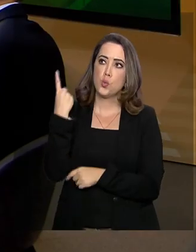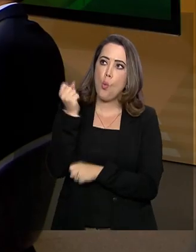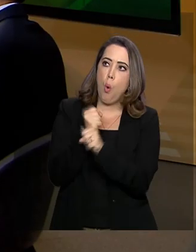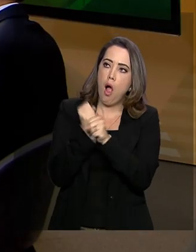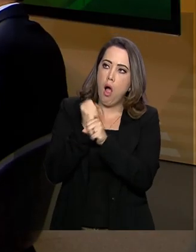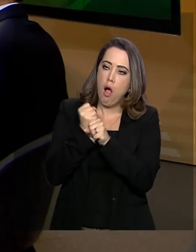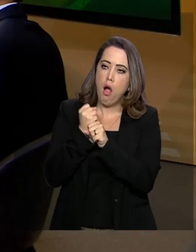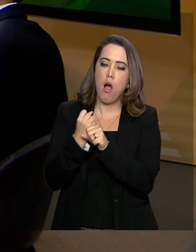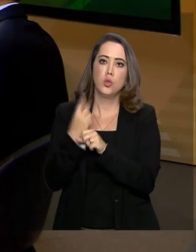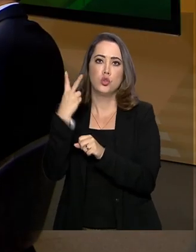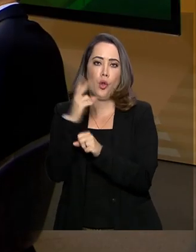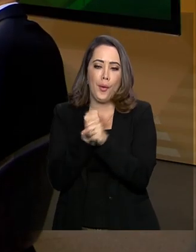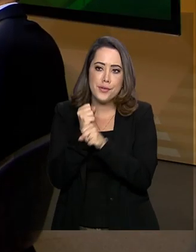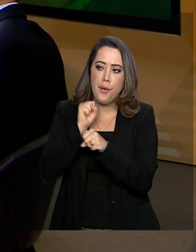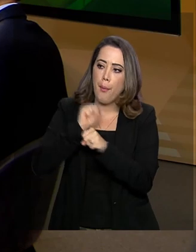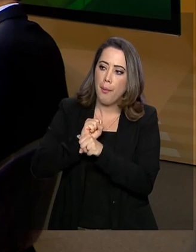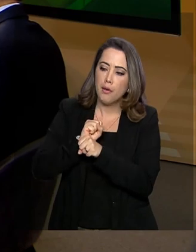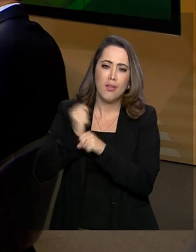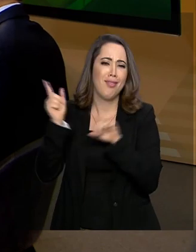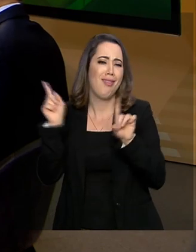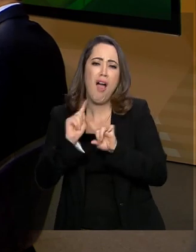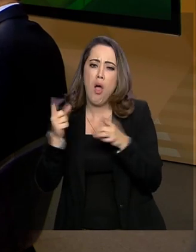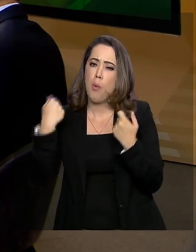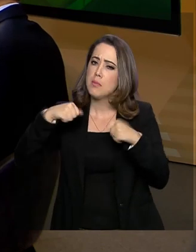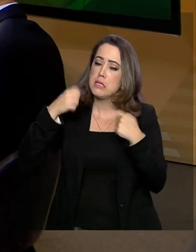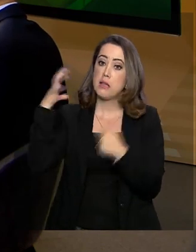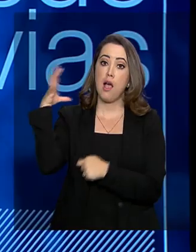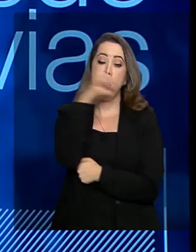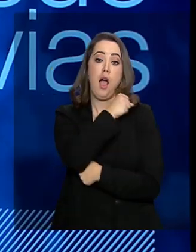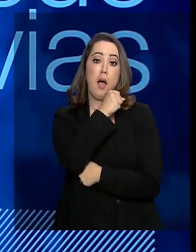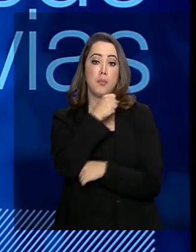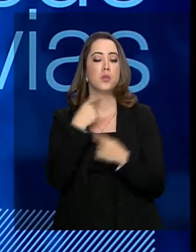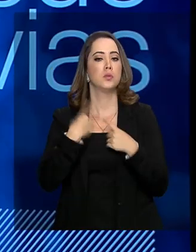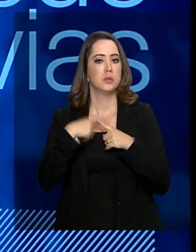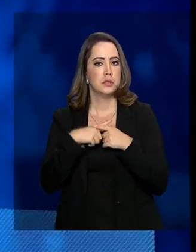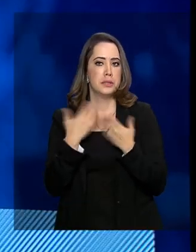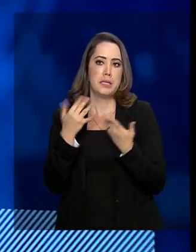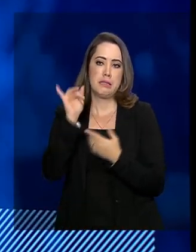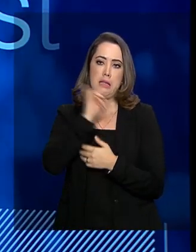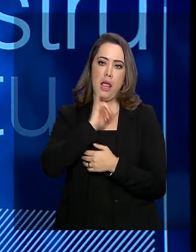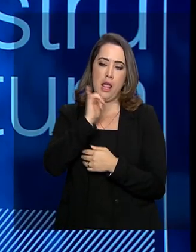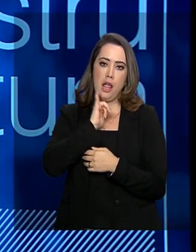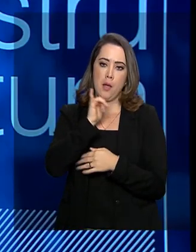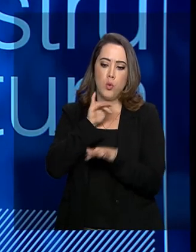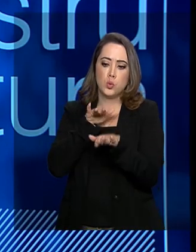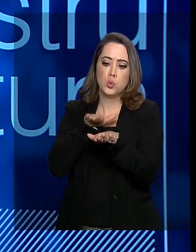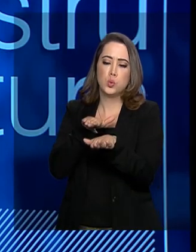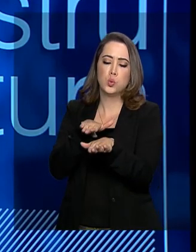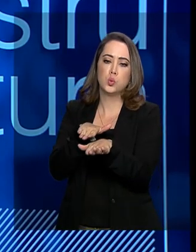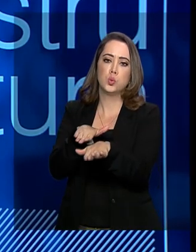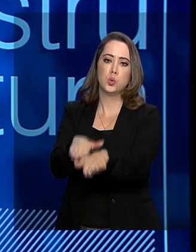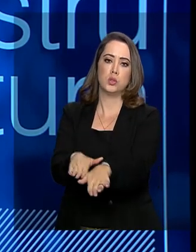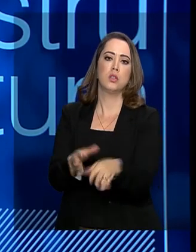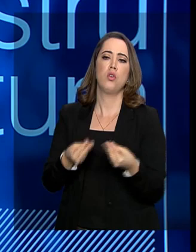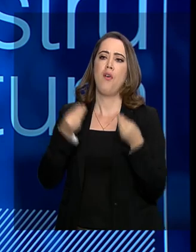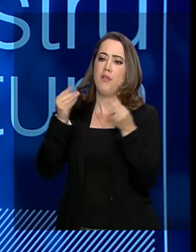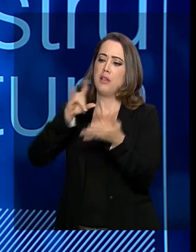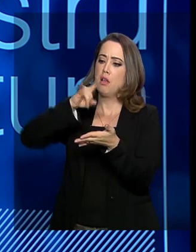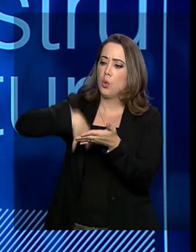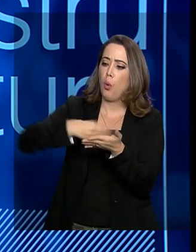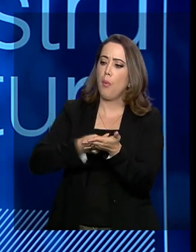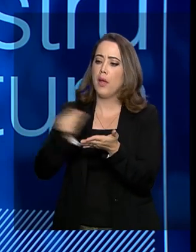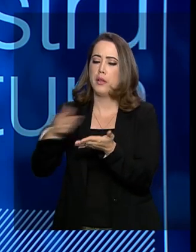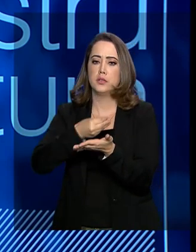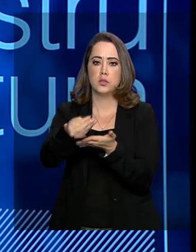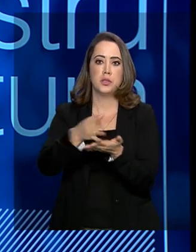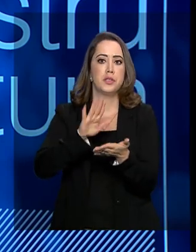dois anos, consigam ser feitas bem mais rápido. Então, a gente tem algumas agendas, principalmente na agenda de trânsito, nós vamos conseguir trazer certidões, certidões